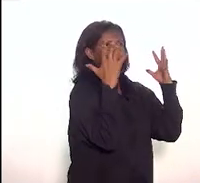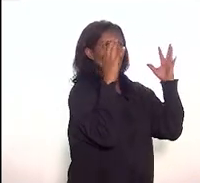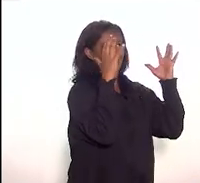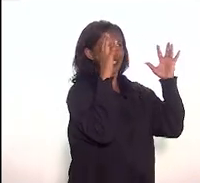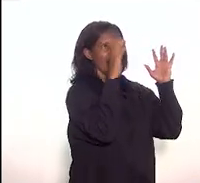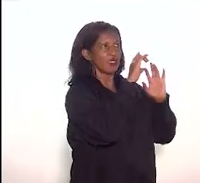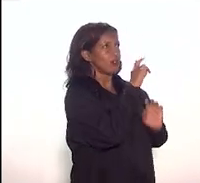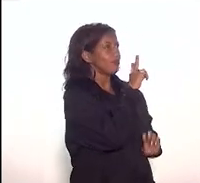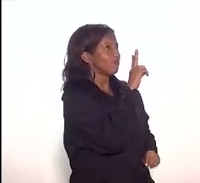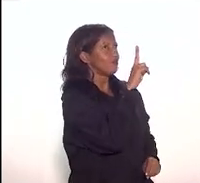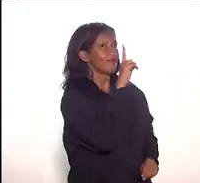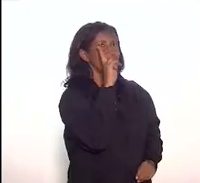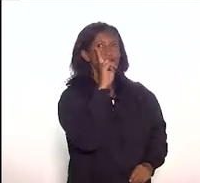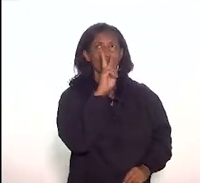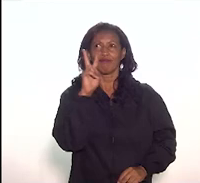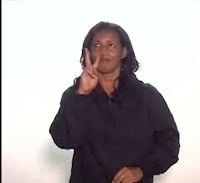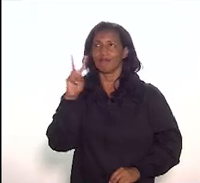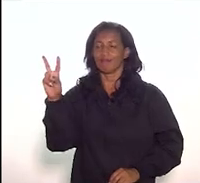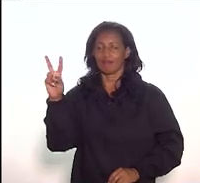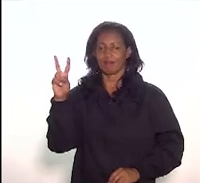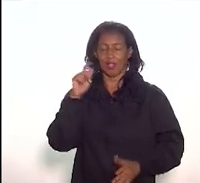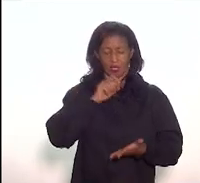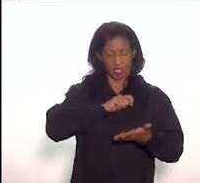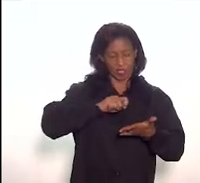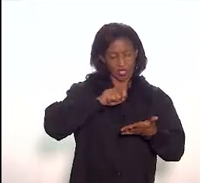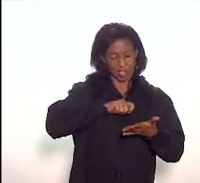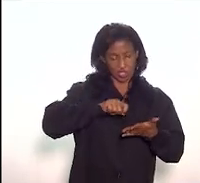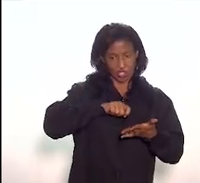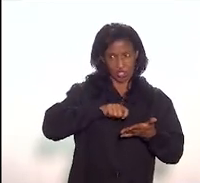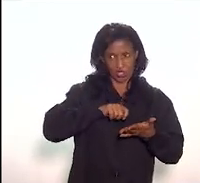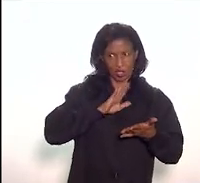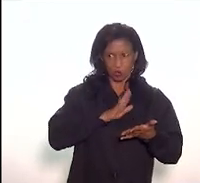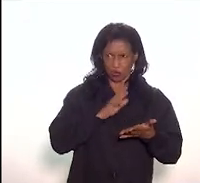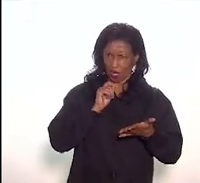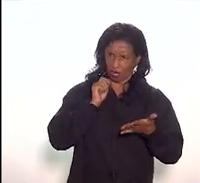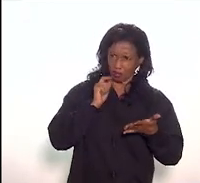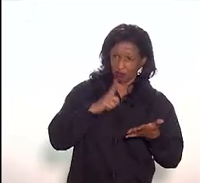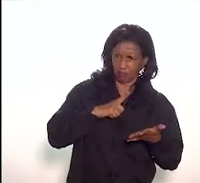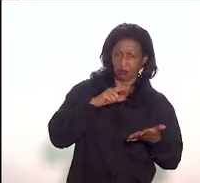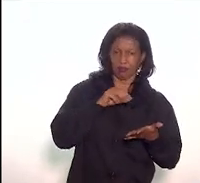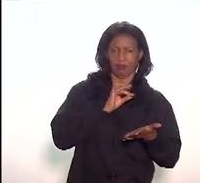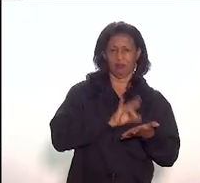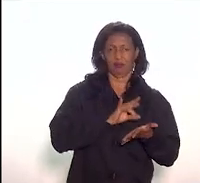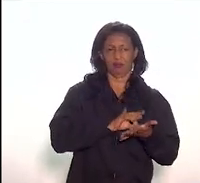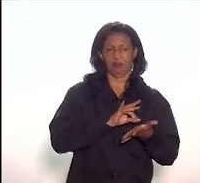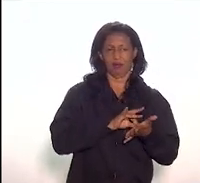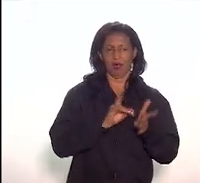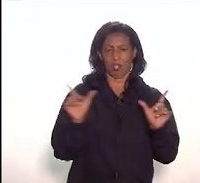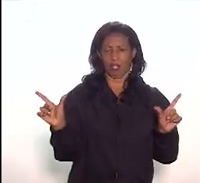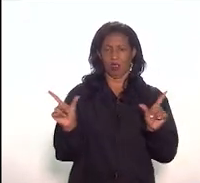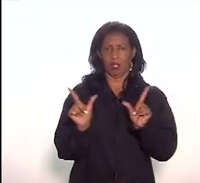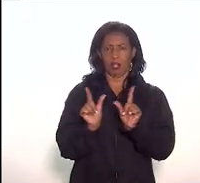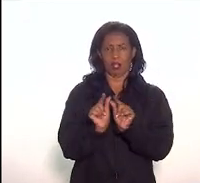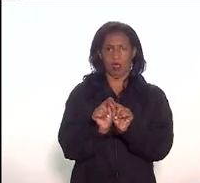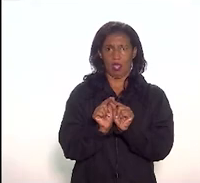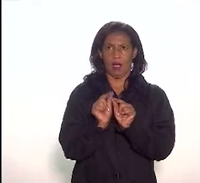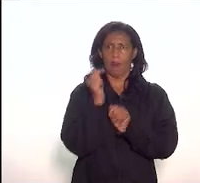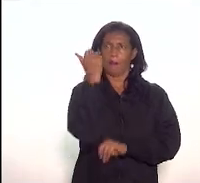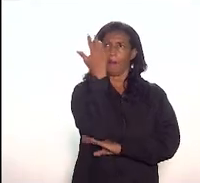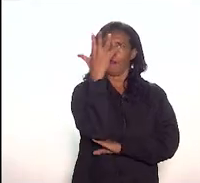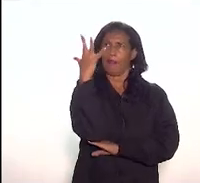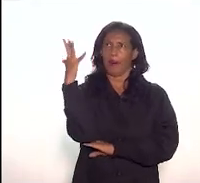Siena e na estreita relação entre o patrimônio e o entorno onde ele se encontra, previsto na definição de paisagem cultural